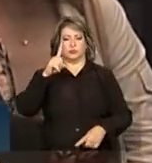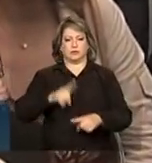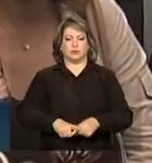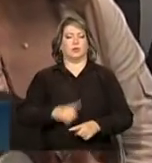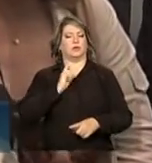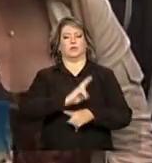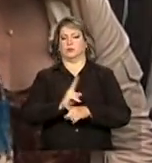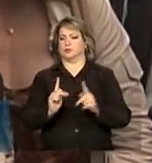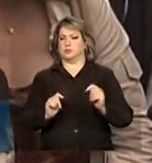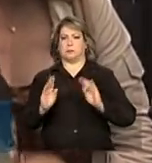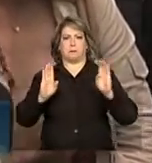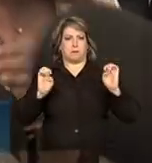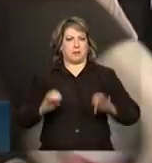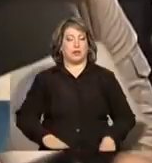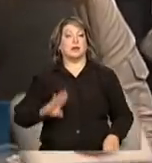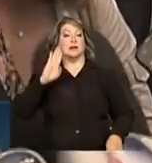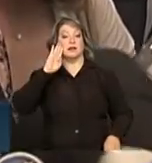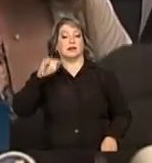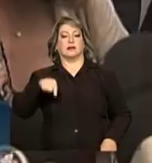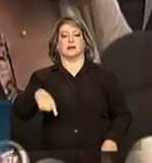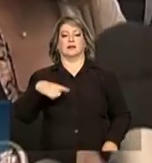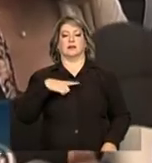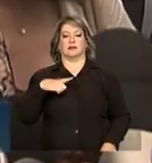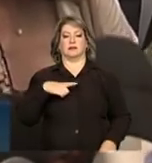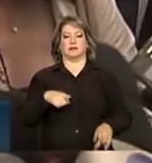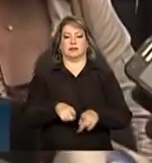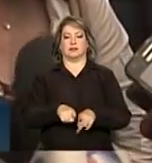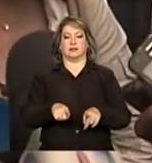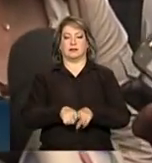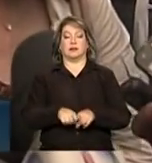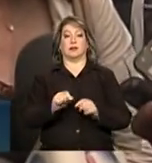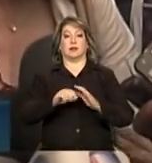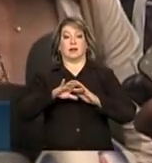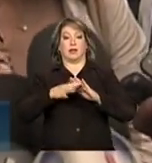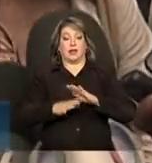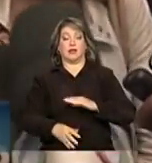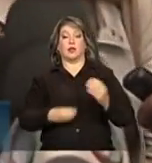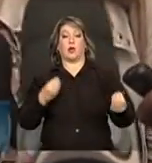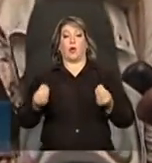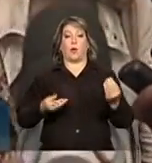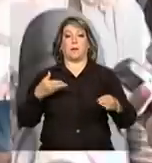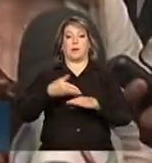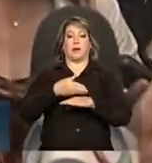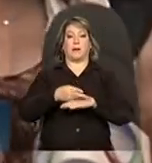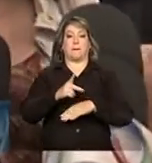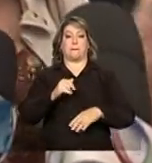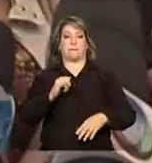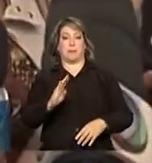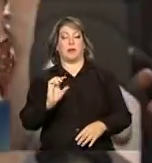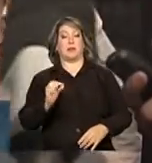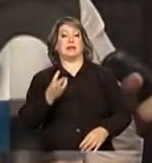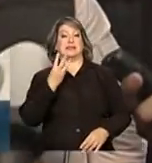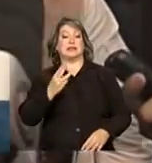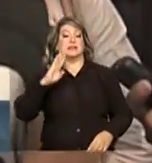controle, inclusive com queda com participação do PIB, dos três